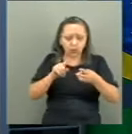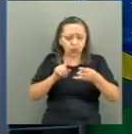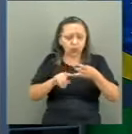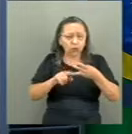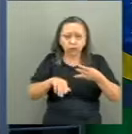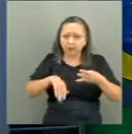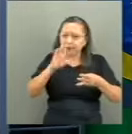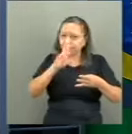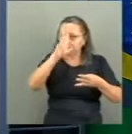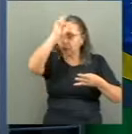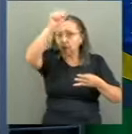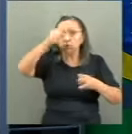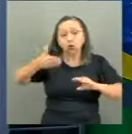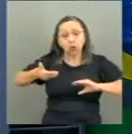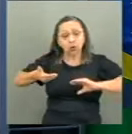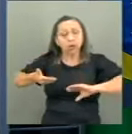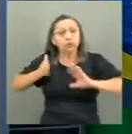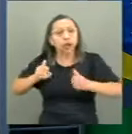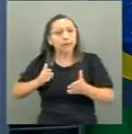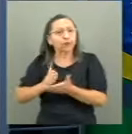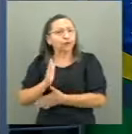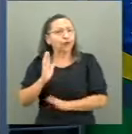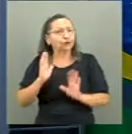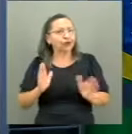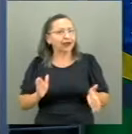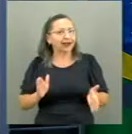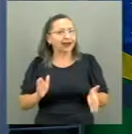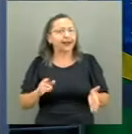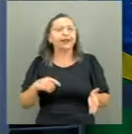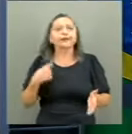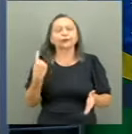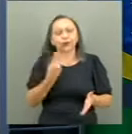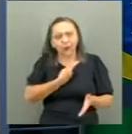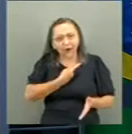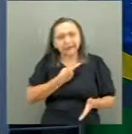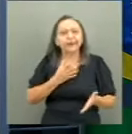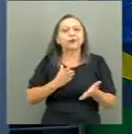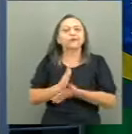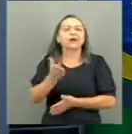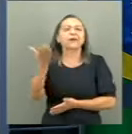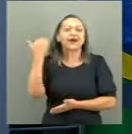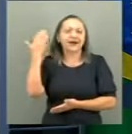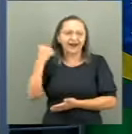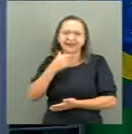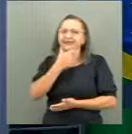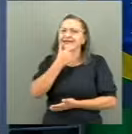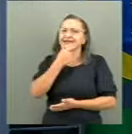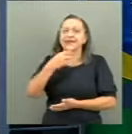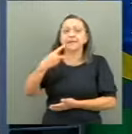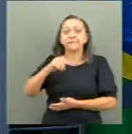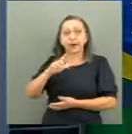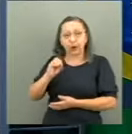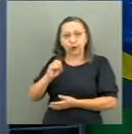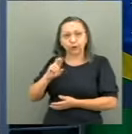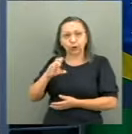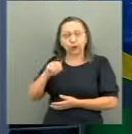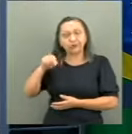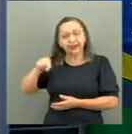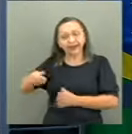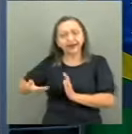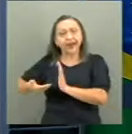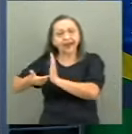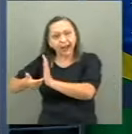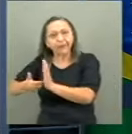Congresso aprovou. Nós aprovamos. Paulo Rocha, ainda na Câmara, apresentou. Eu caminhei junto com ele.